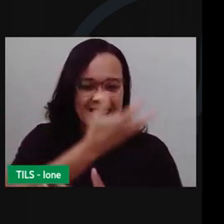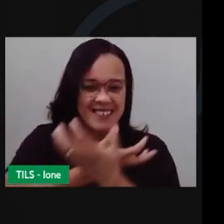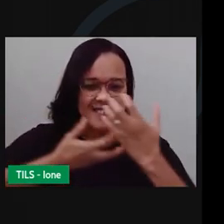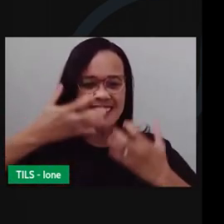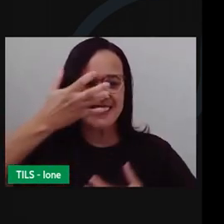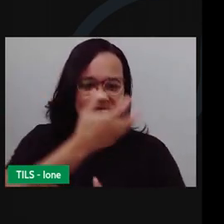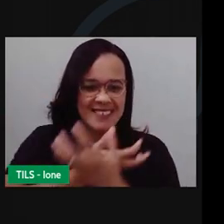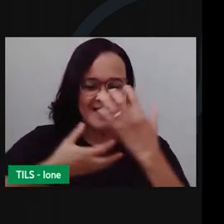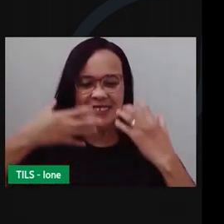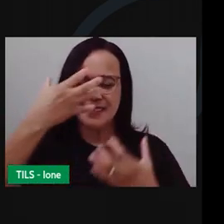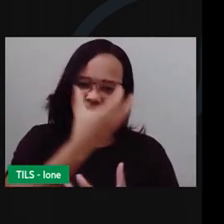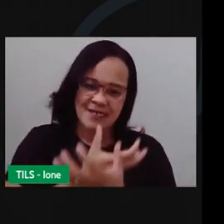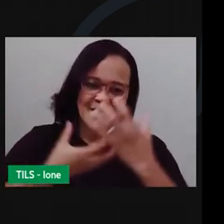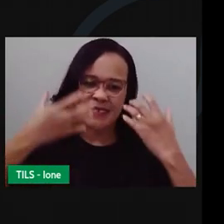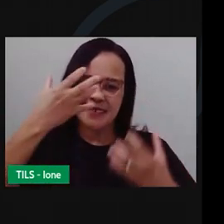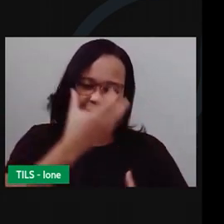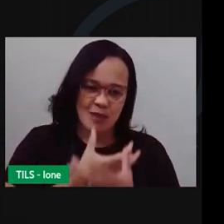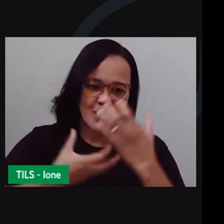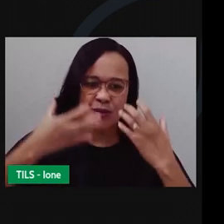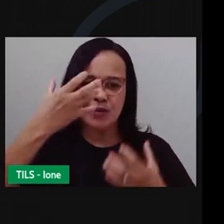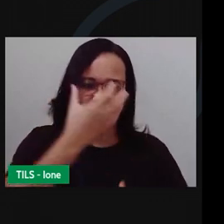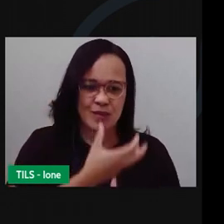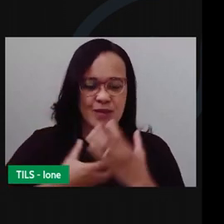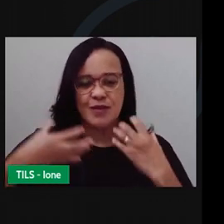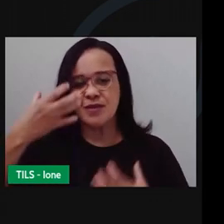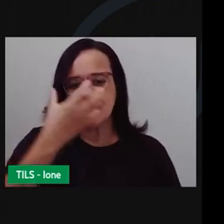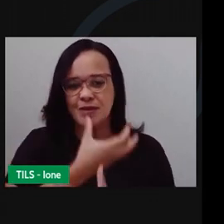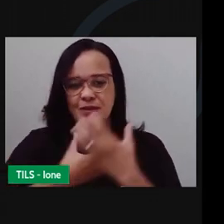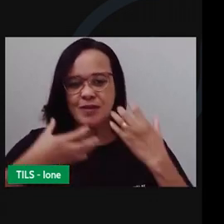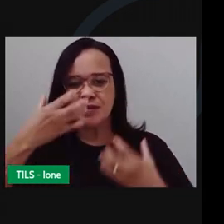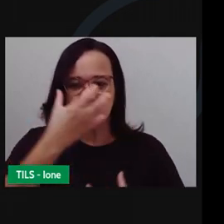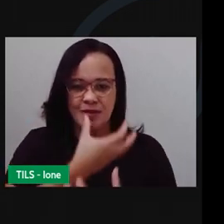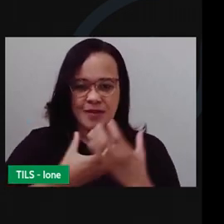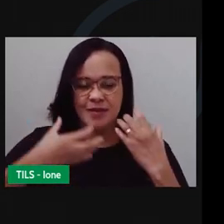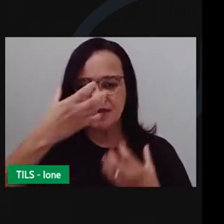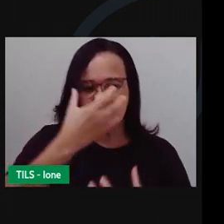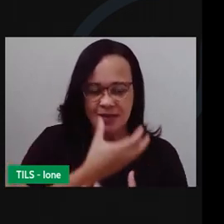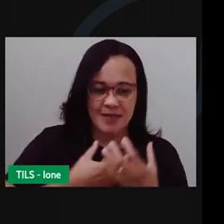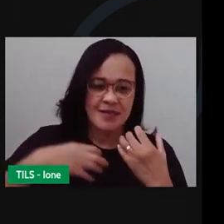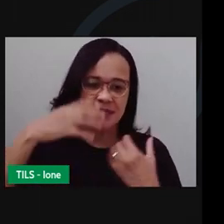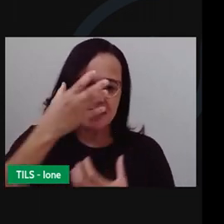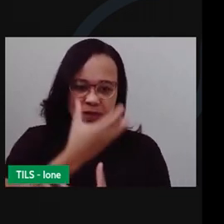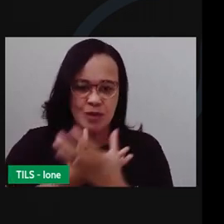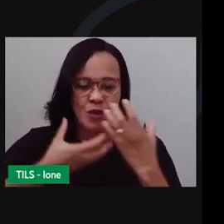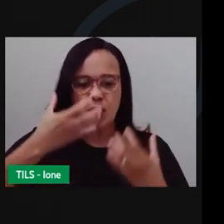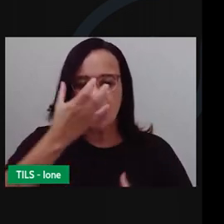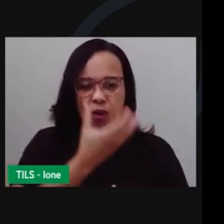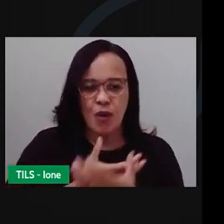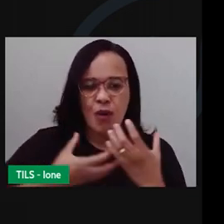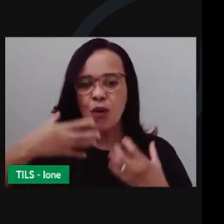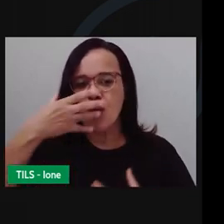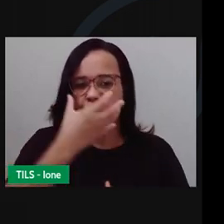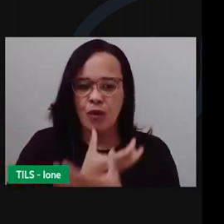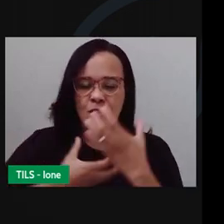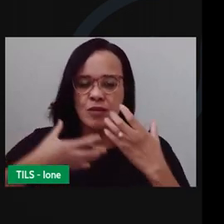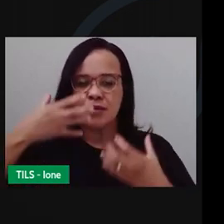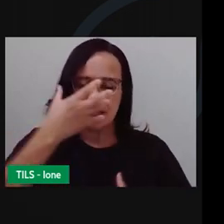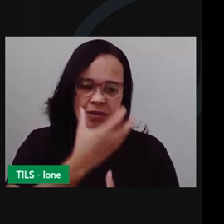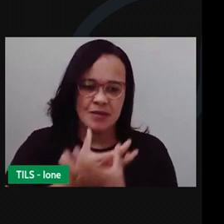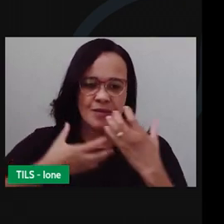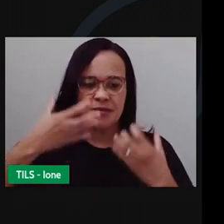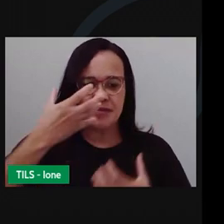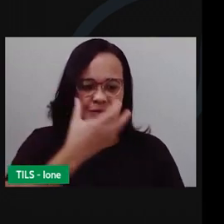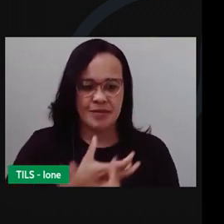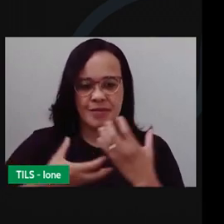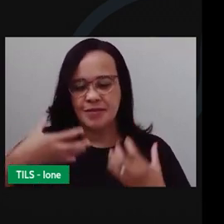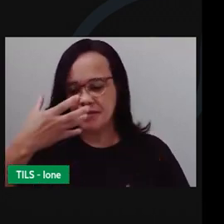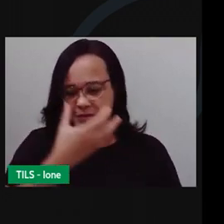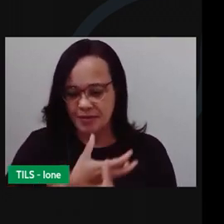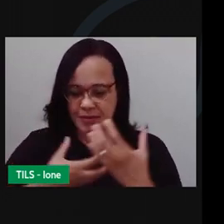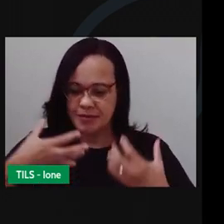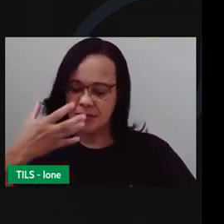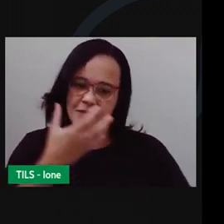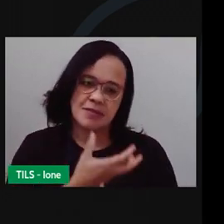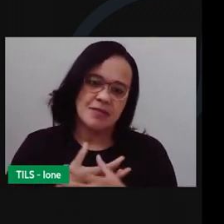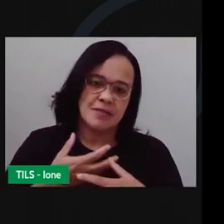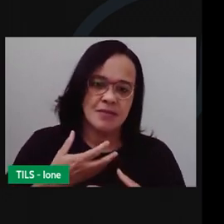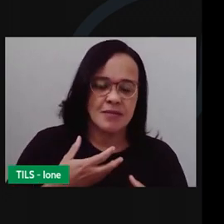que